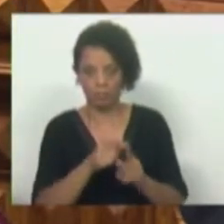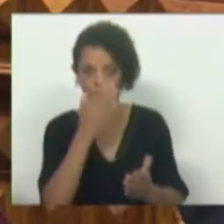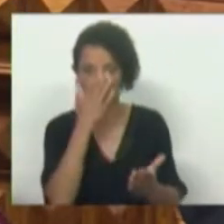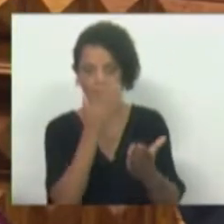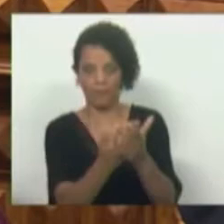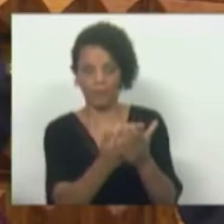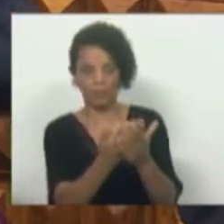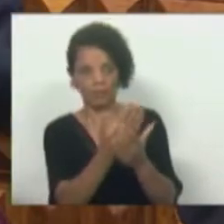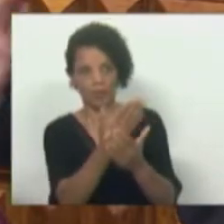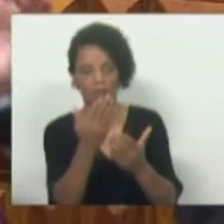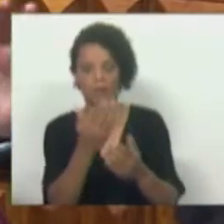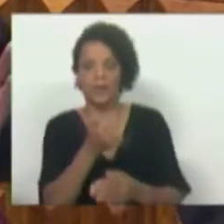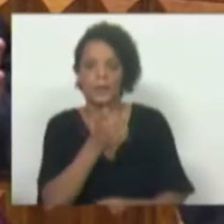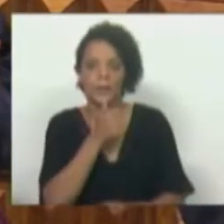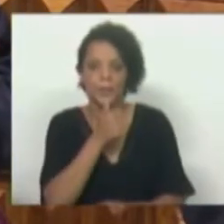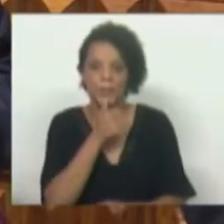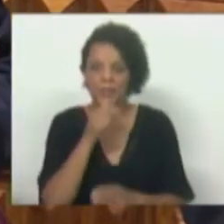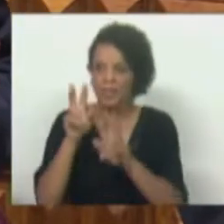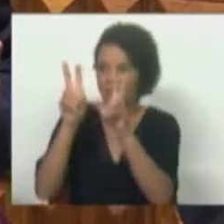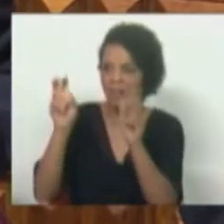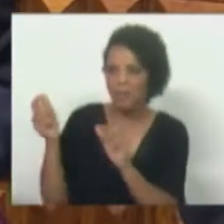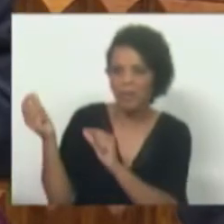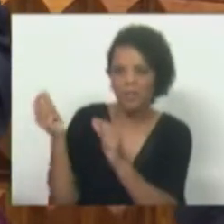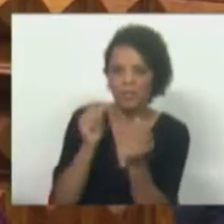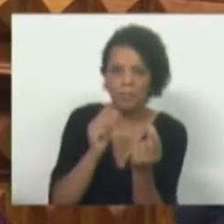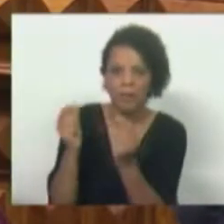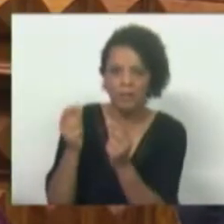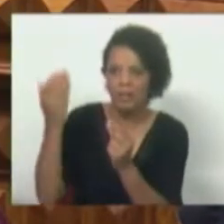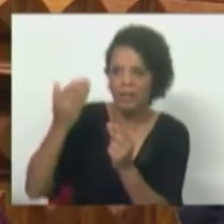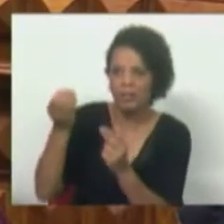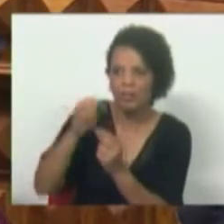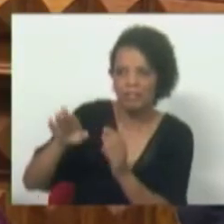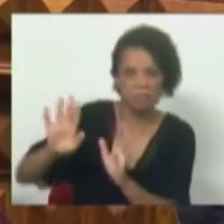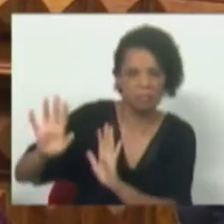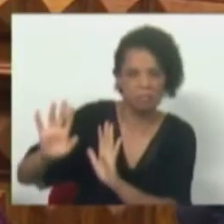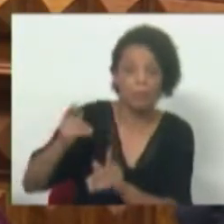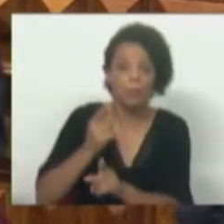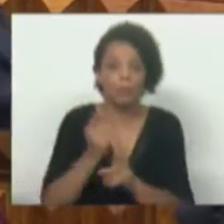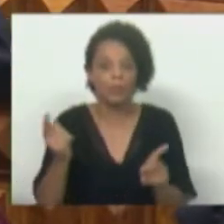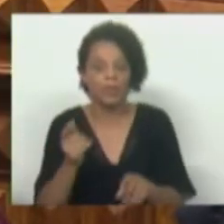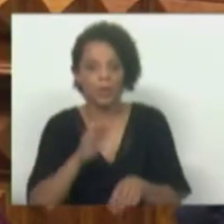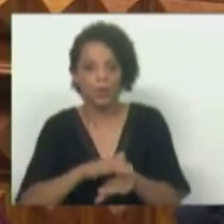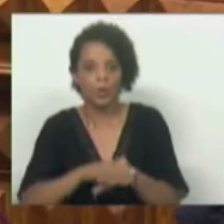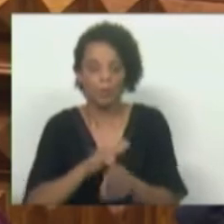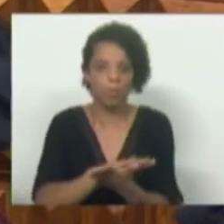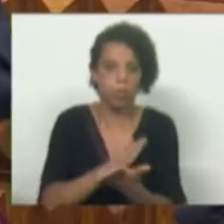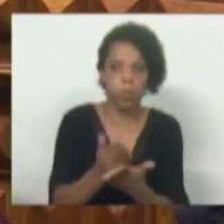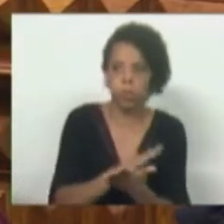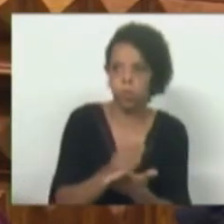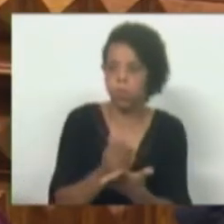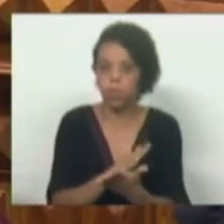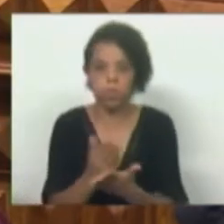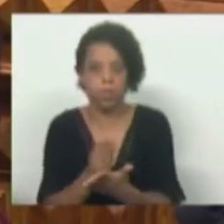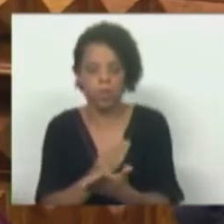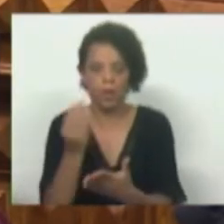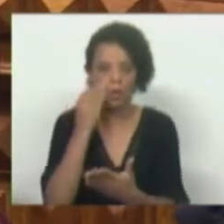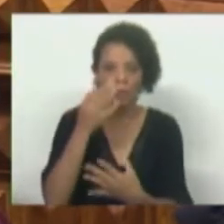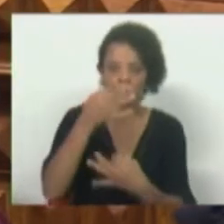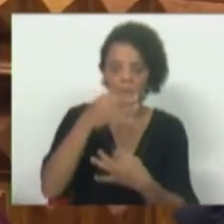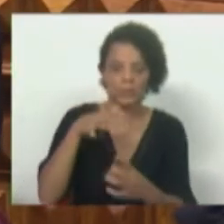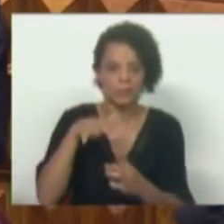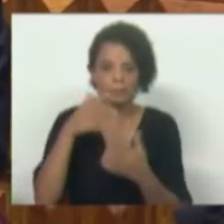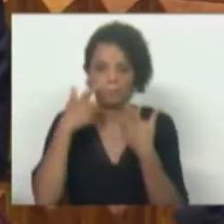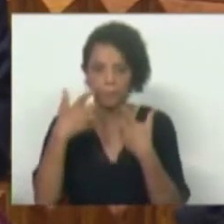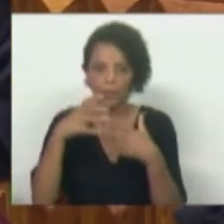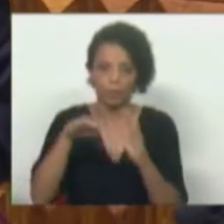e decidiu abandonar o debate sobre direitos de crianças porque, de repente, na sua indecisão entre ir atrás dos jornais sensacionalistas